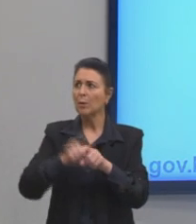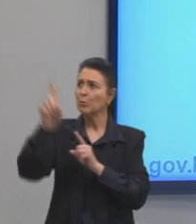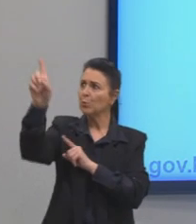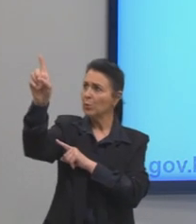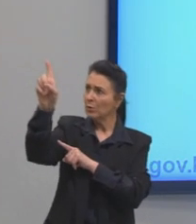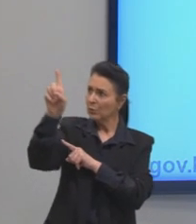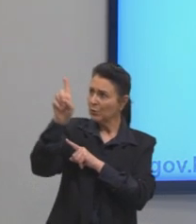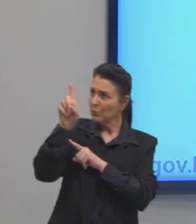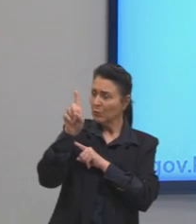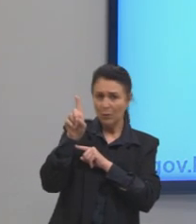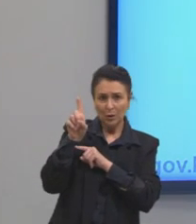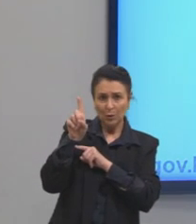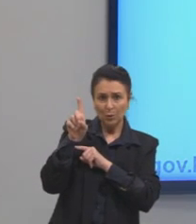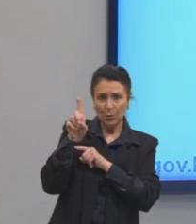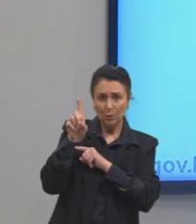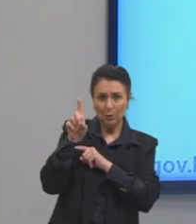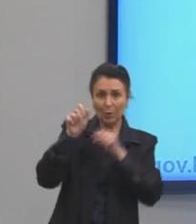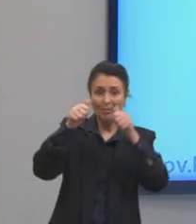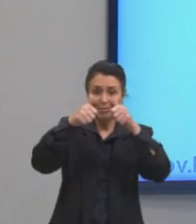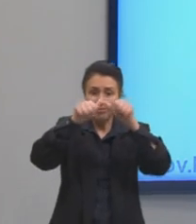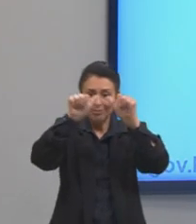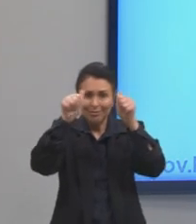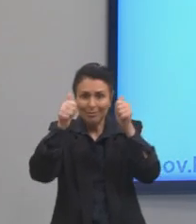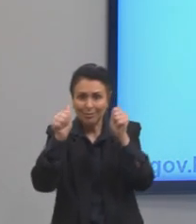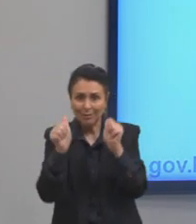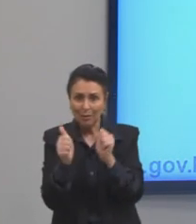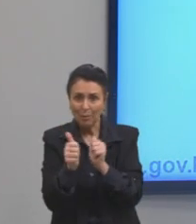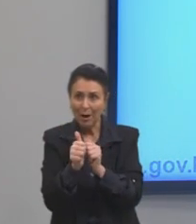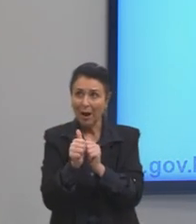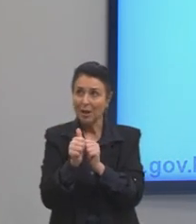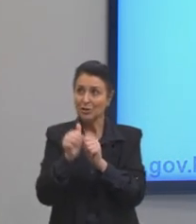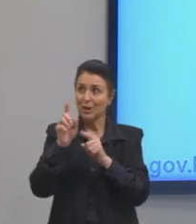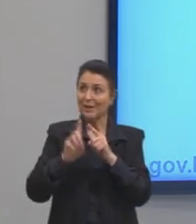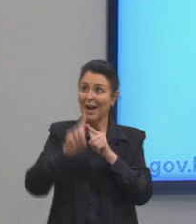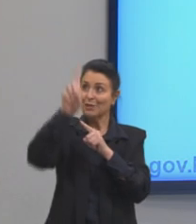dessa imagem da sonda da Terra,